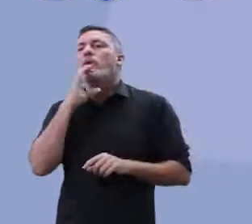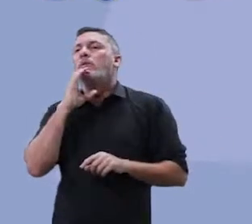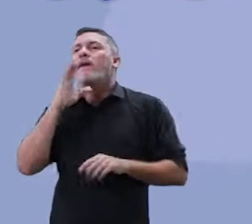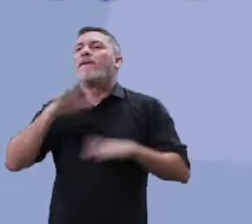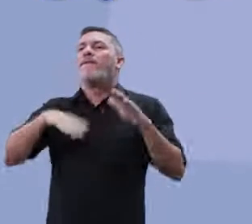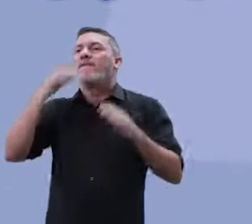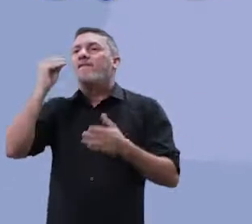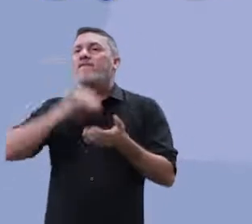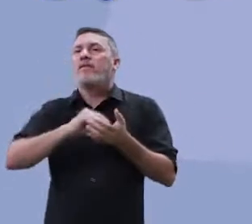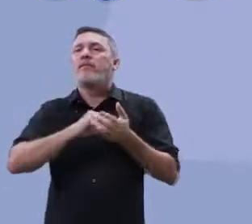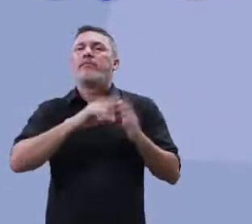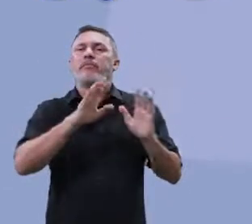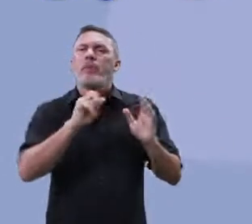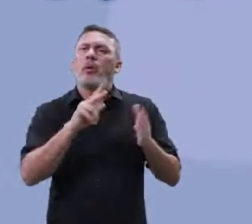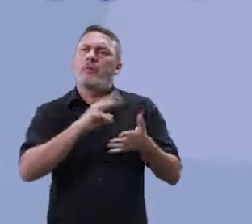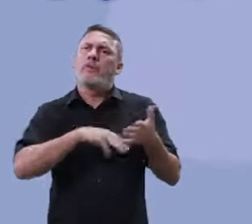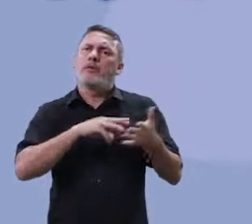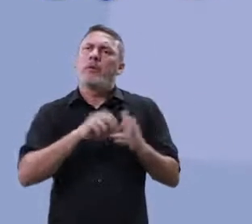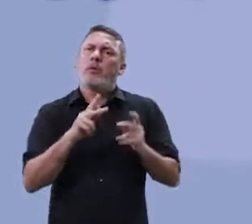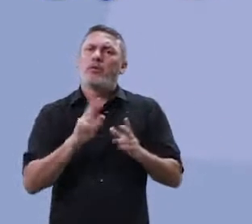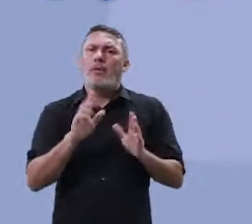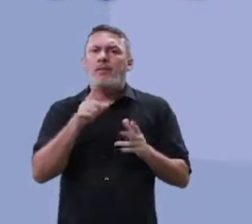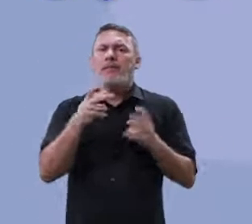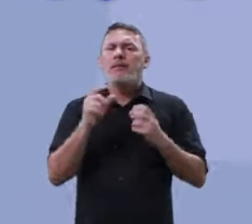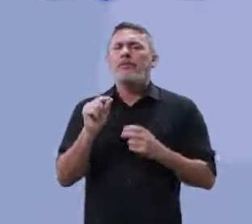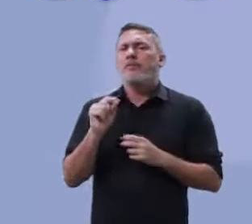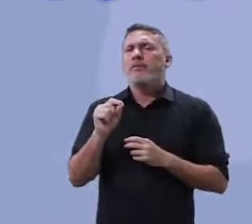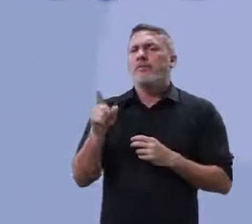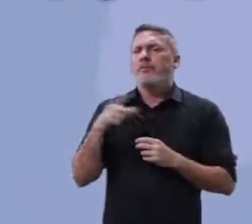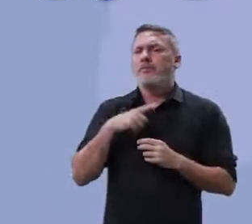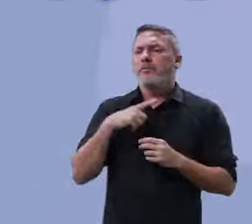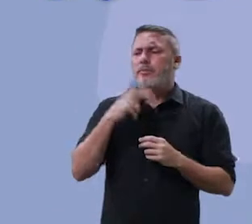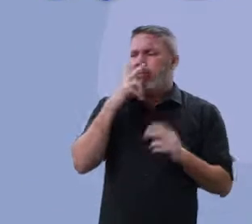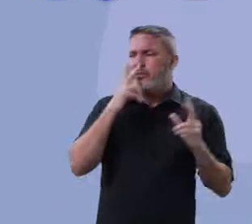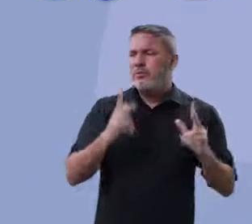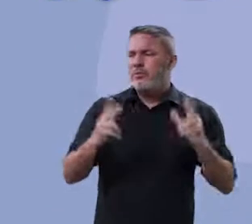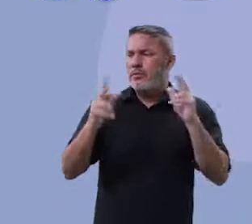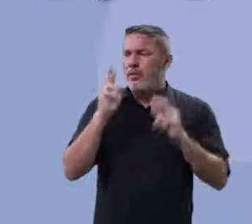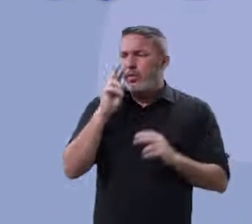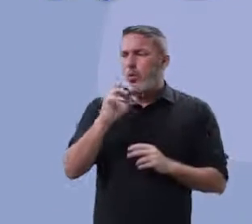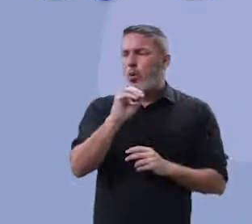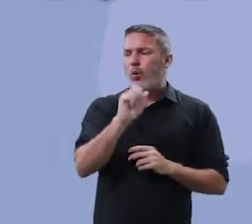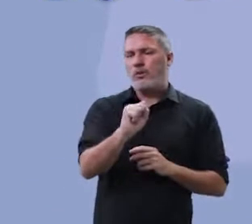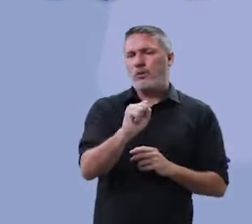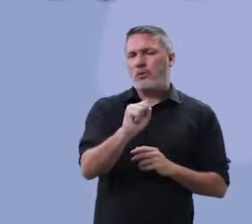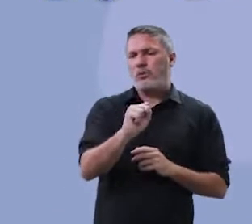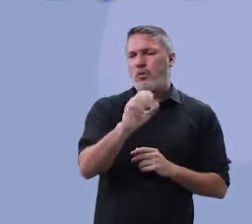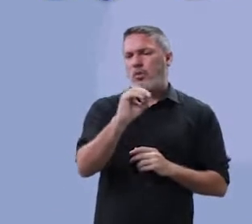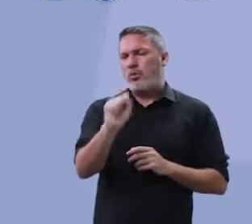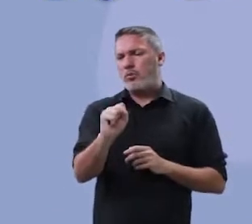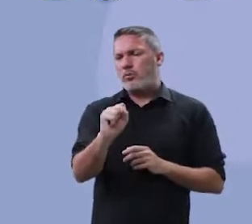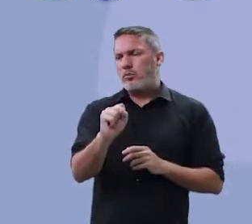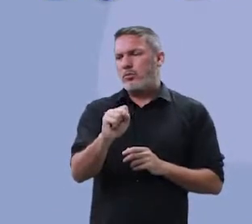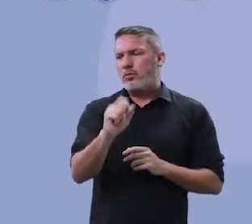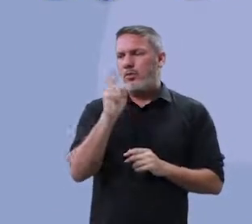falta de conhecimento sobre os métodos. Beleza. Mas perceba que ele fechou o período ali quando ele disse pois.